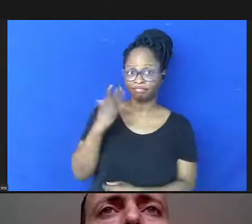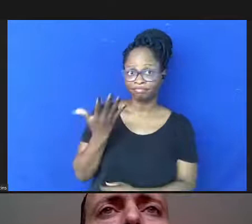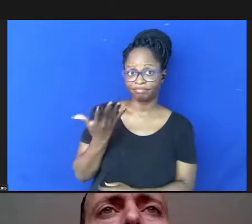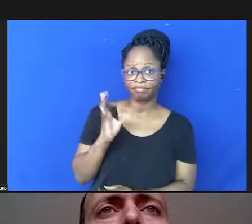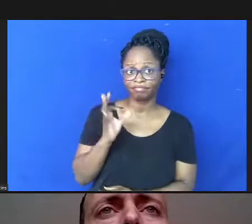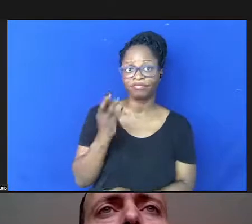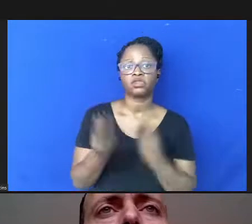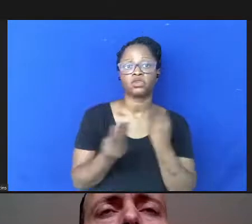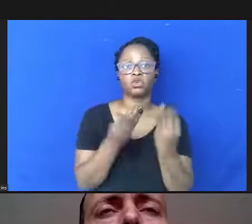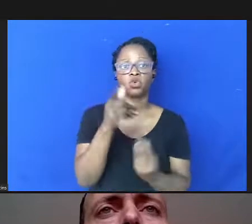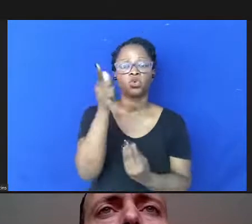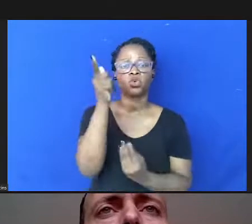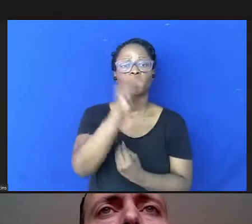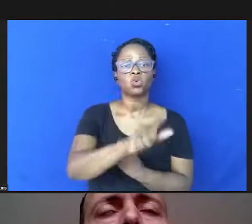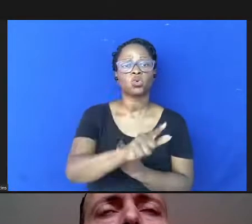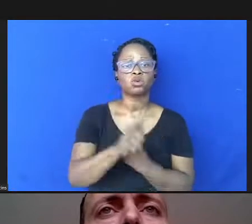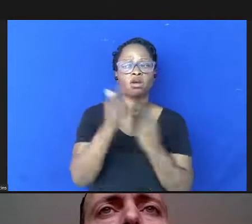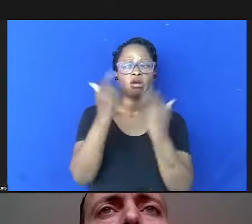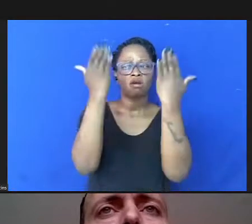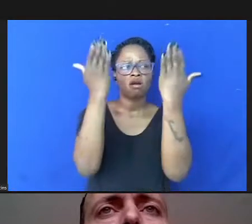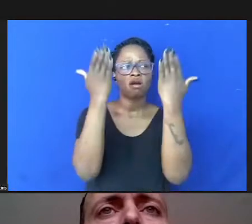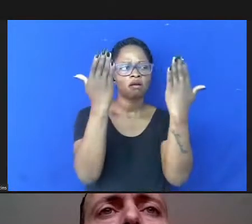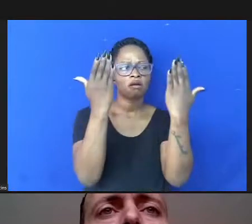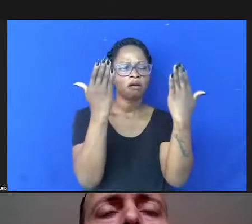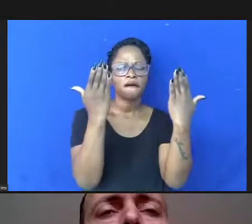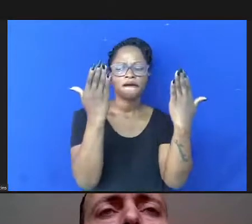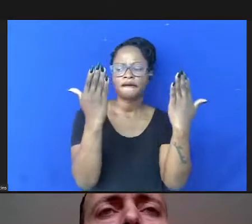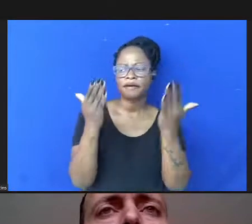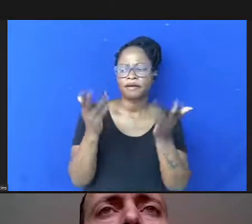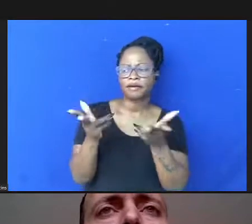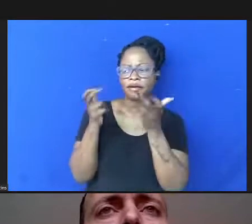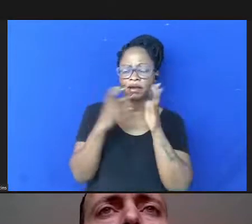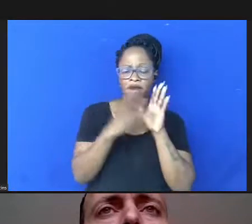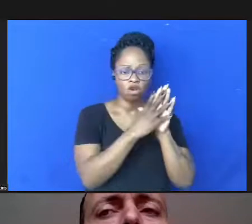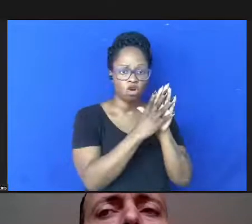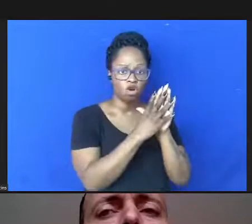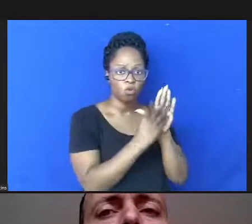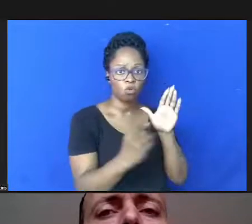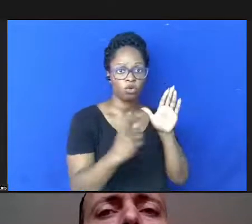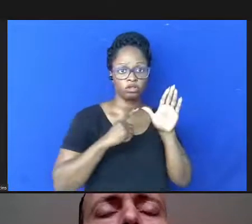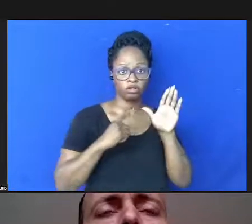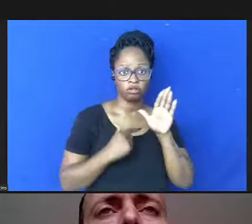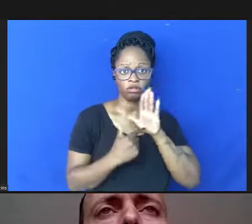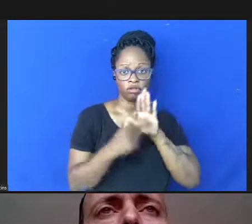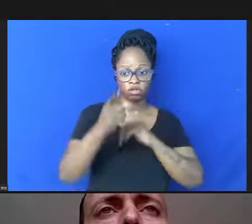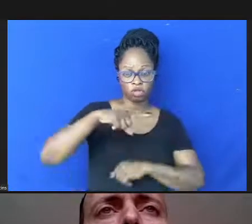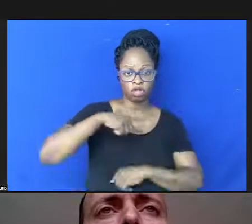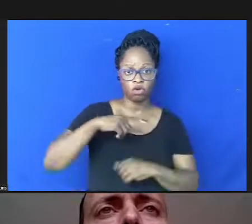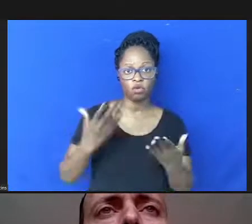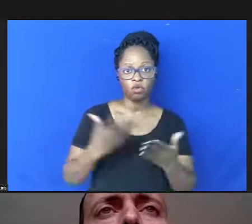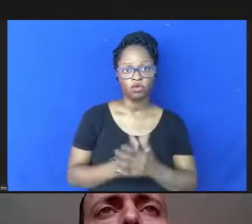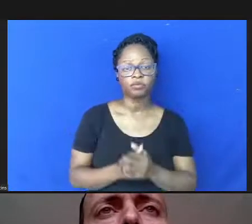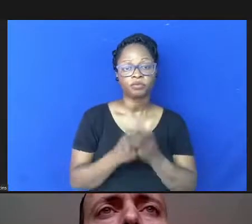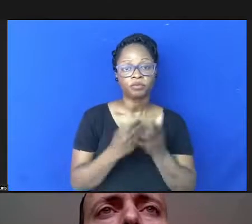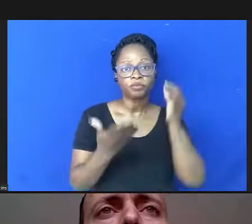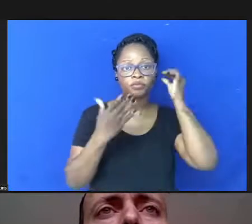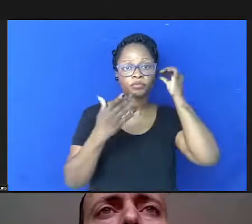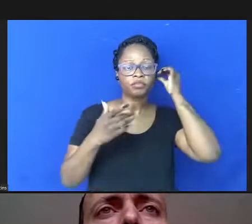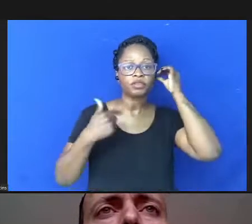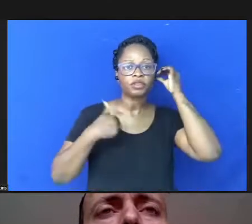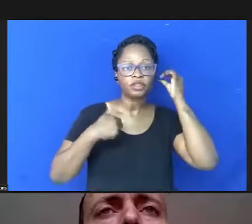você consegue analisar isso com os modelos analíticos que nós temos e aí eu faço